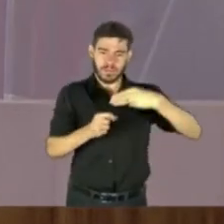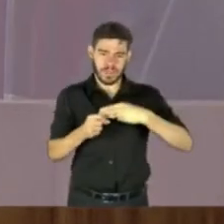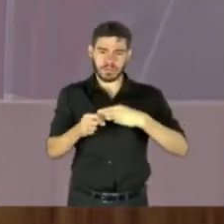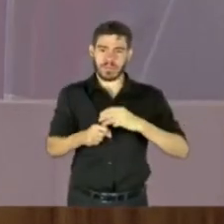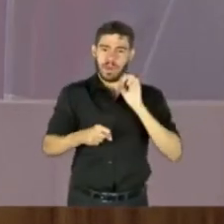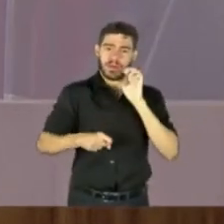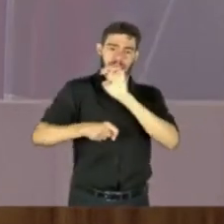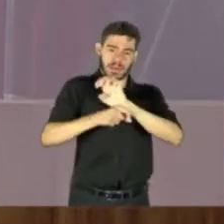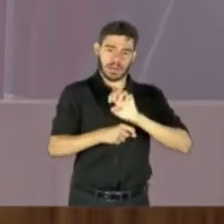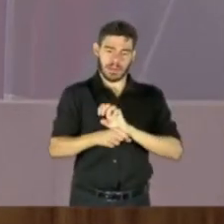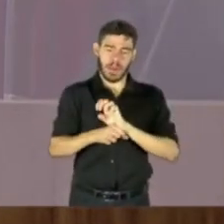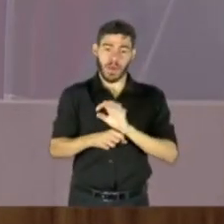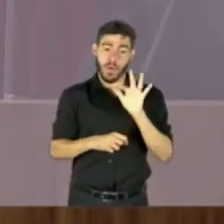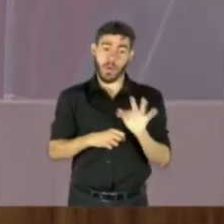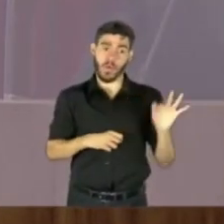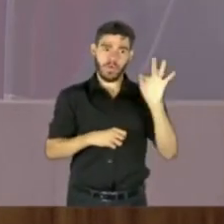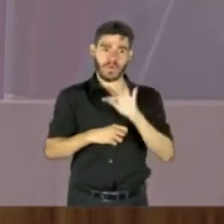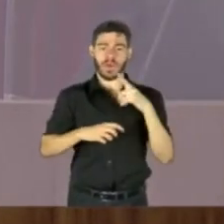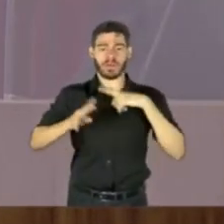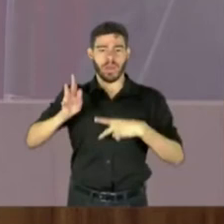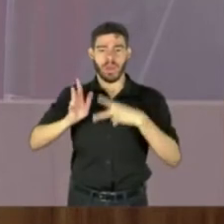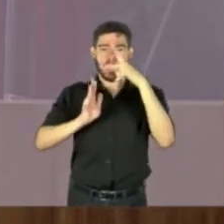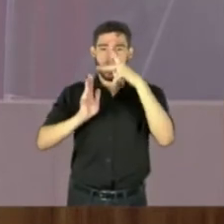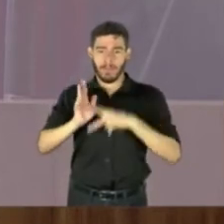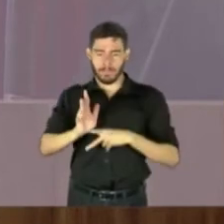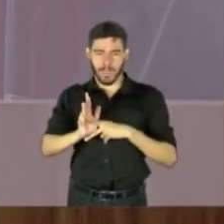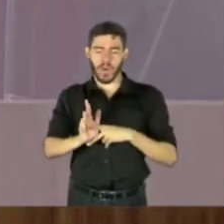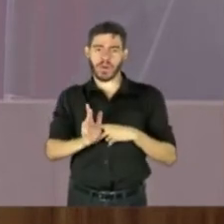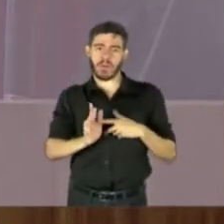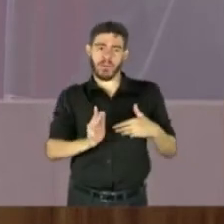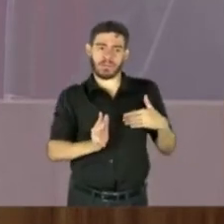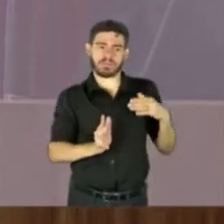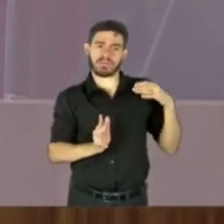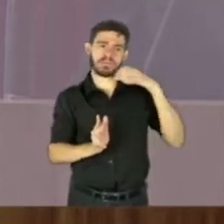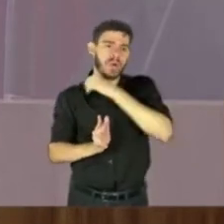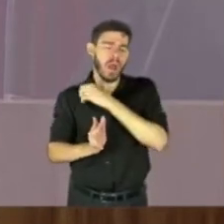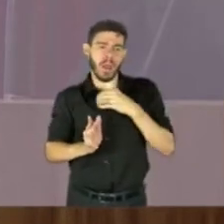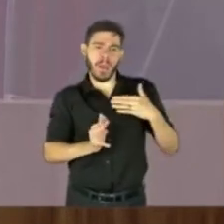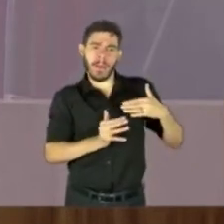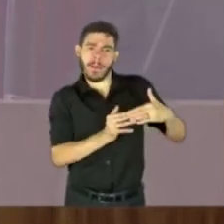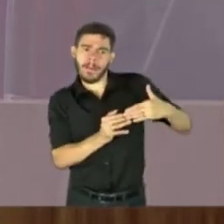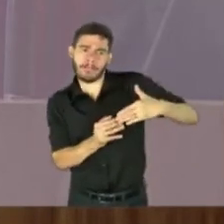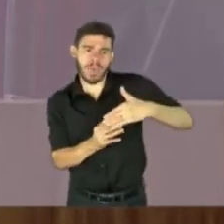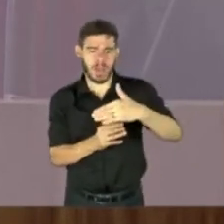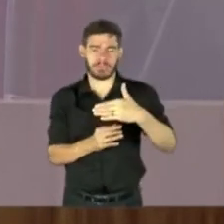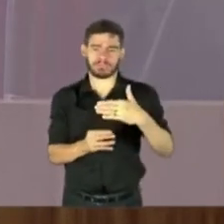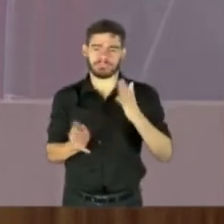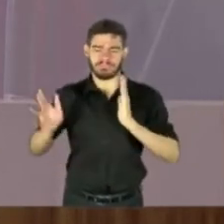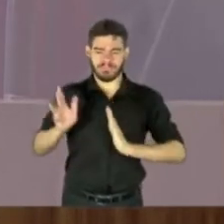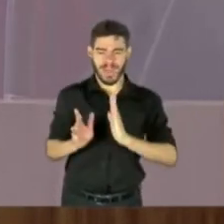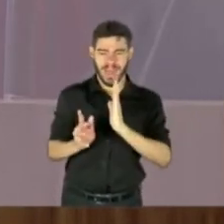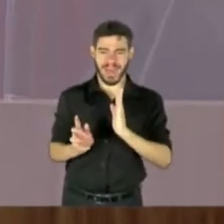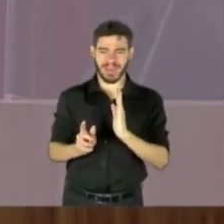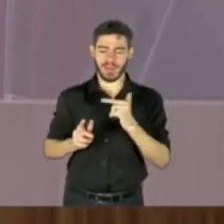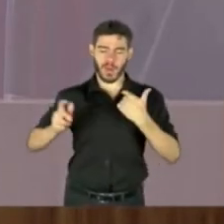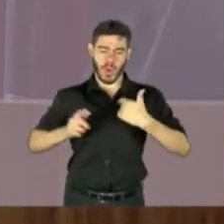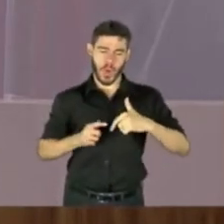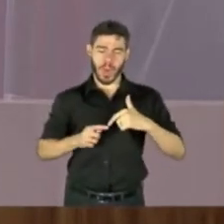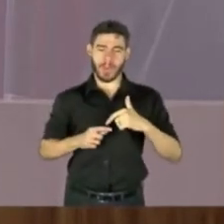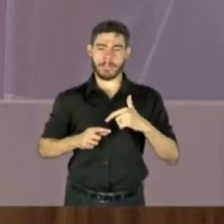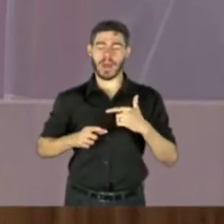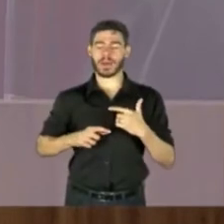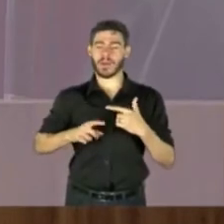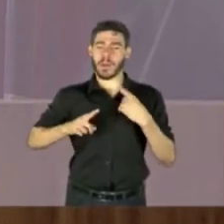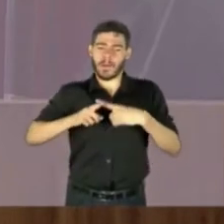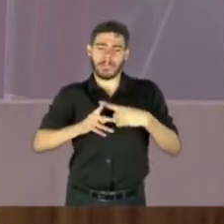Federal, há programas cujo ritmo vai se acelerando ao longo do mandato, até porque no início do mandato, a